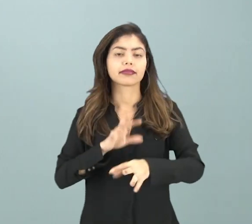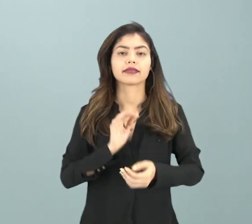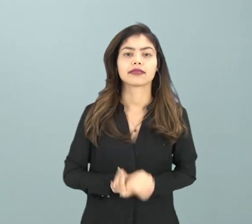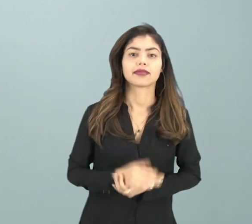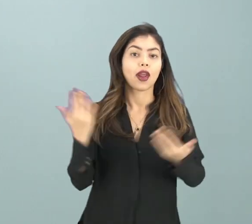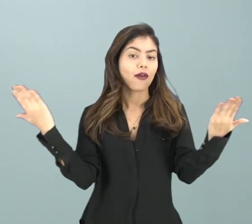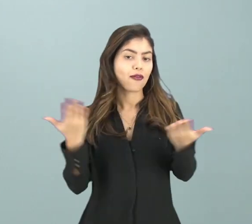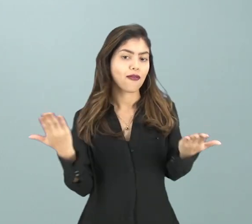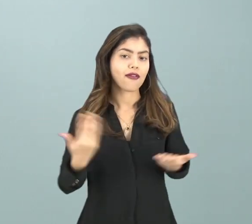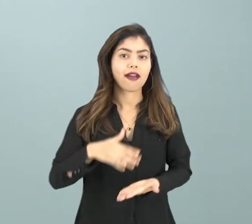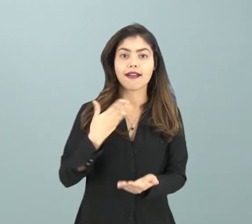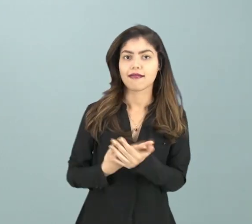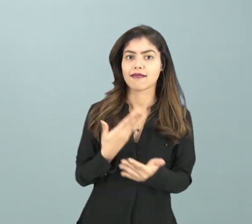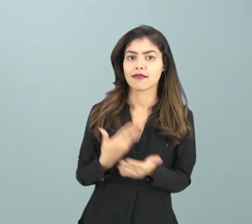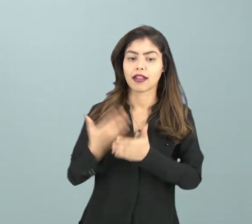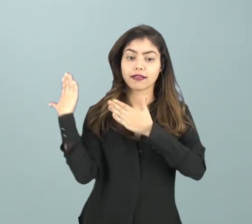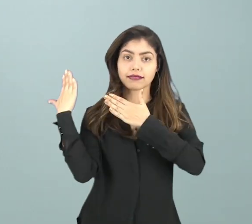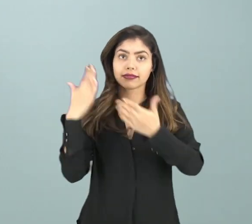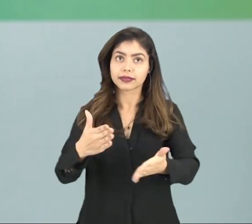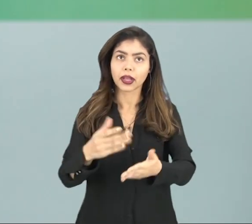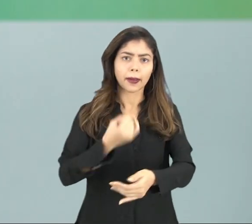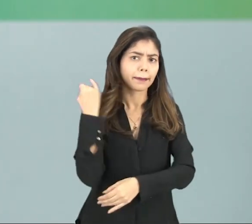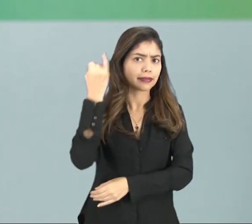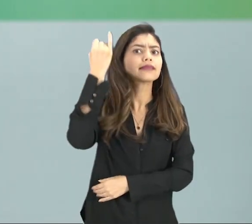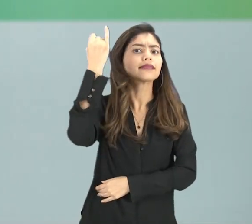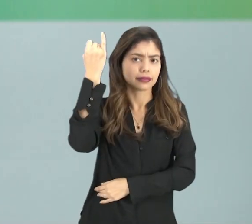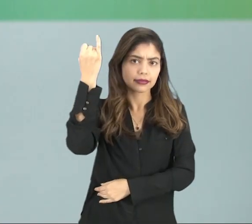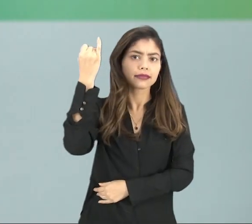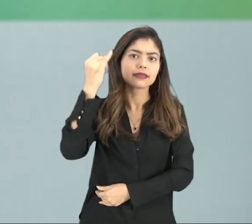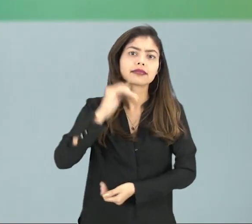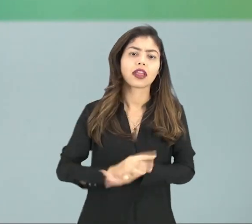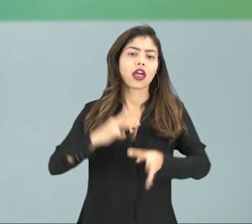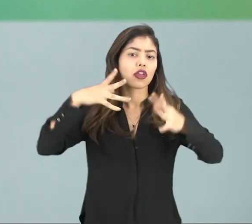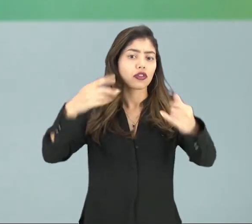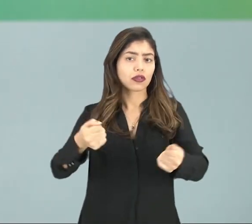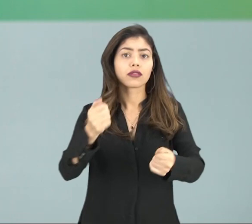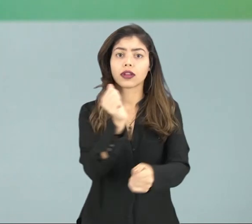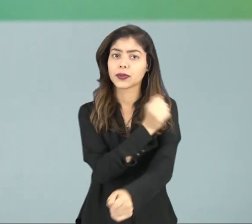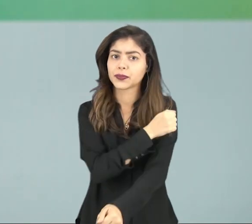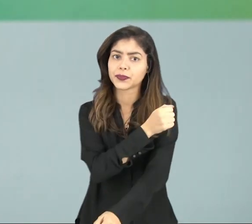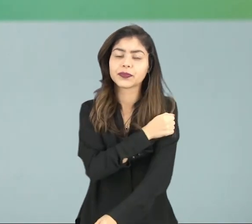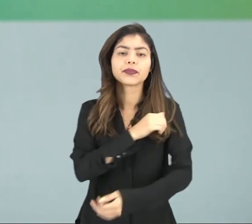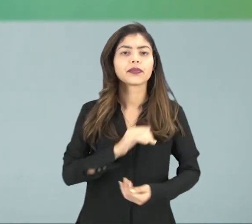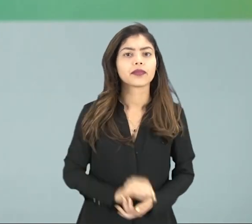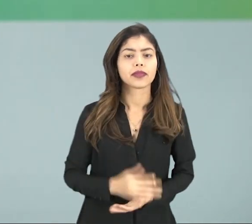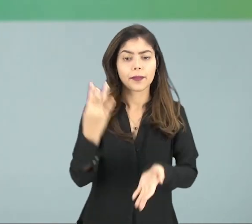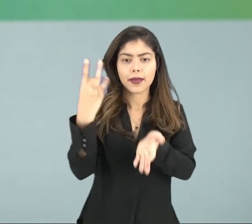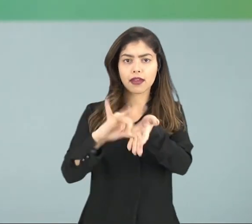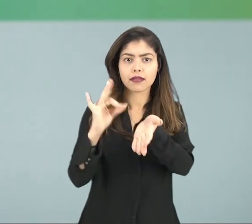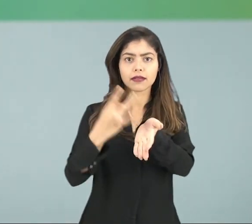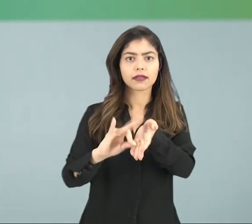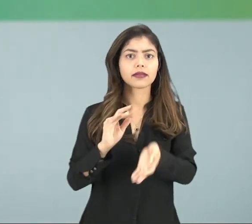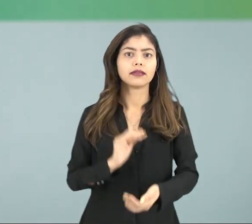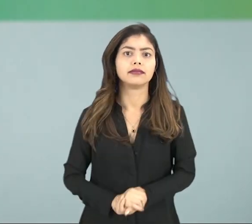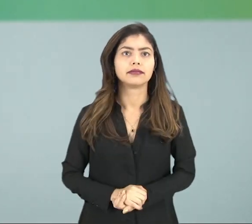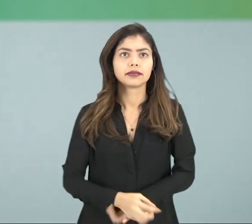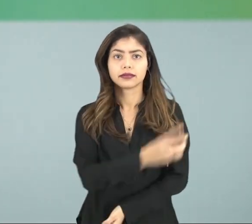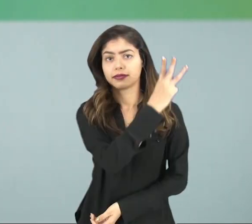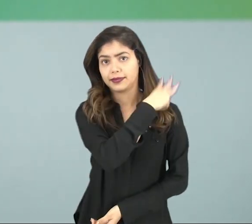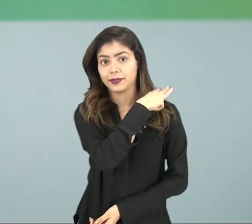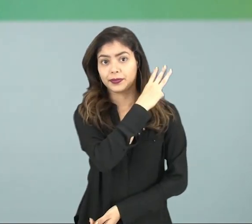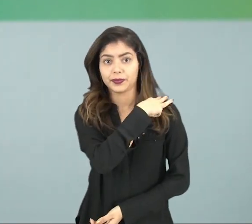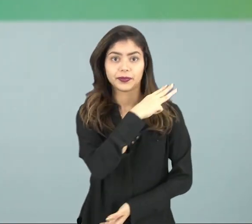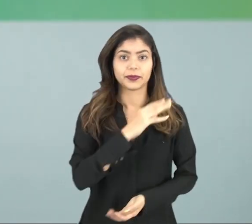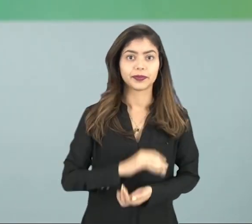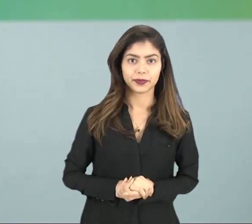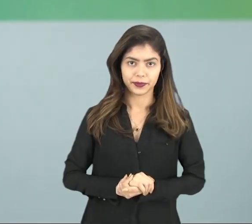e esta aula está direcionada principalmente a todos aqueles alunos matriculados na terceira